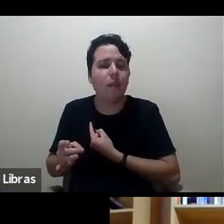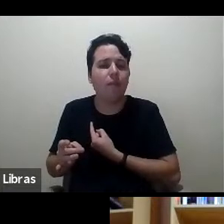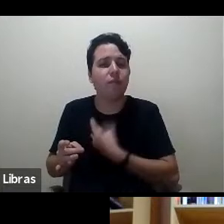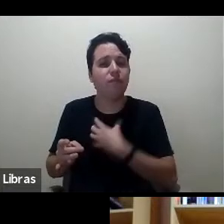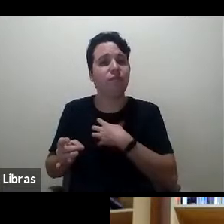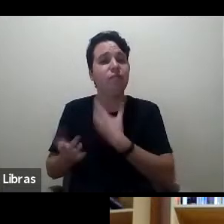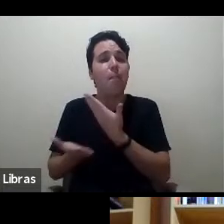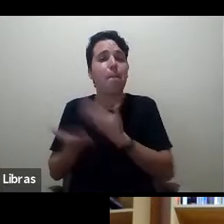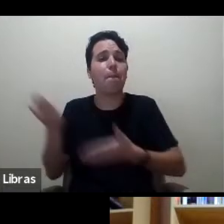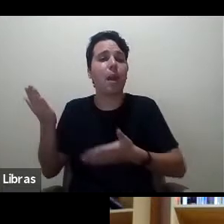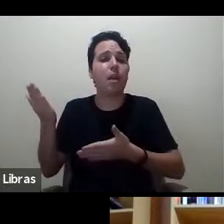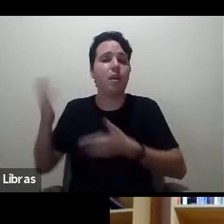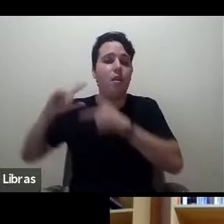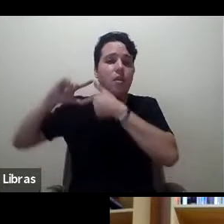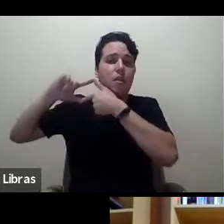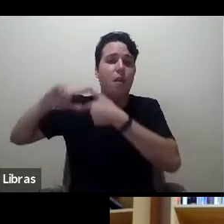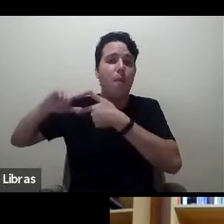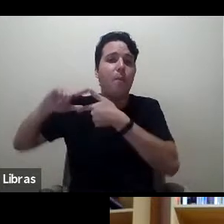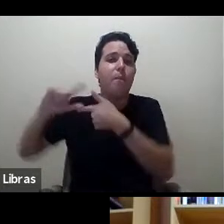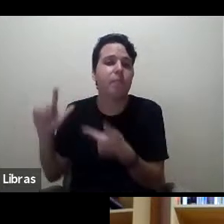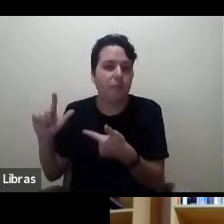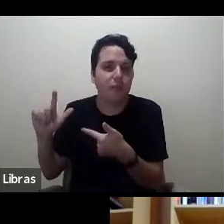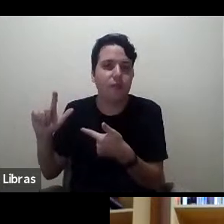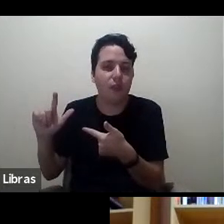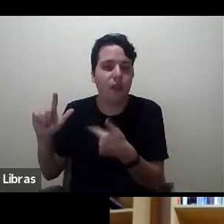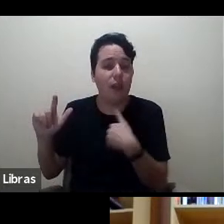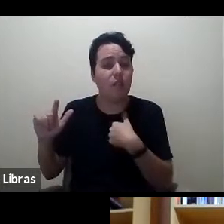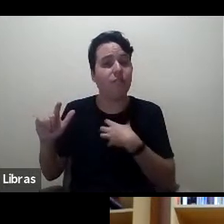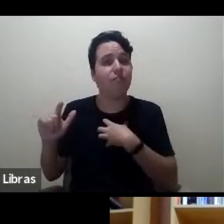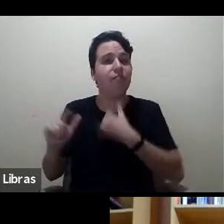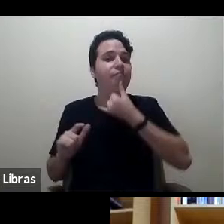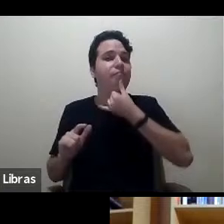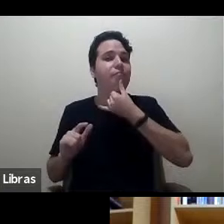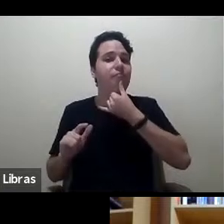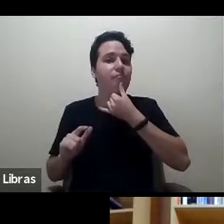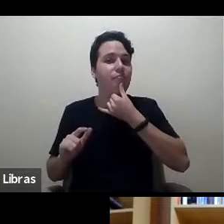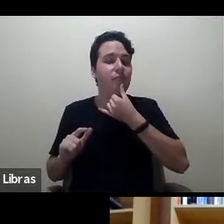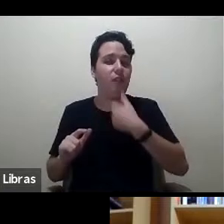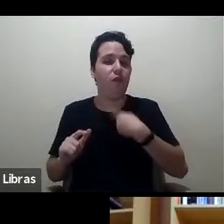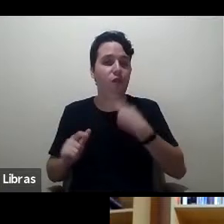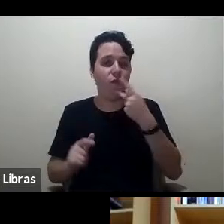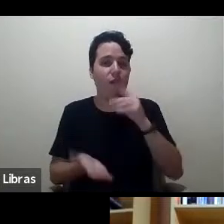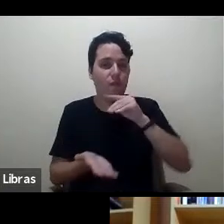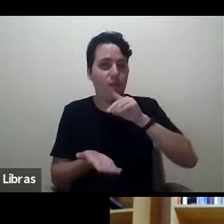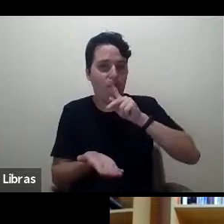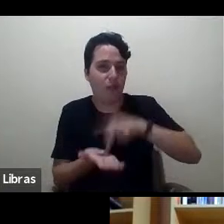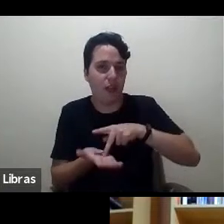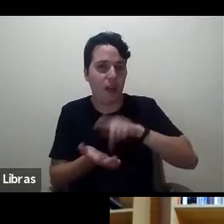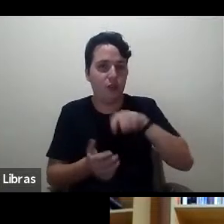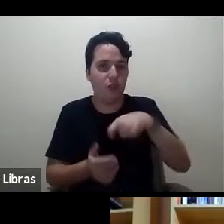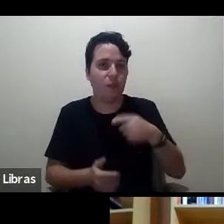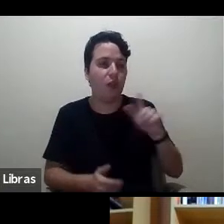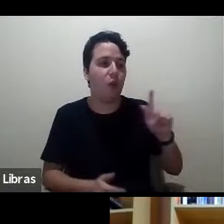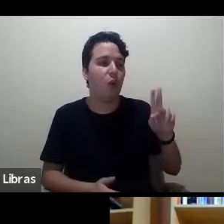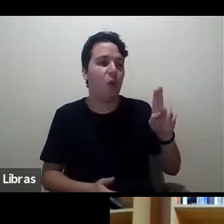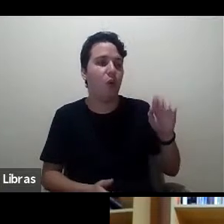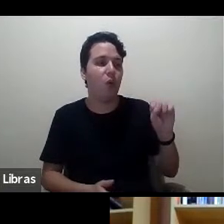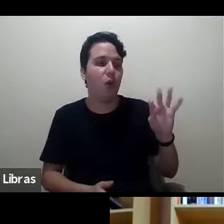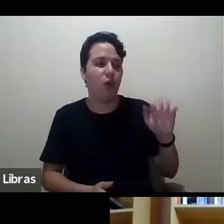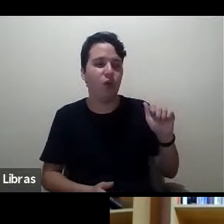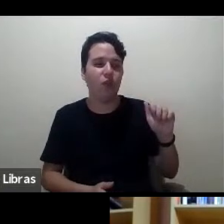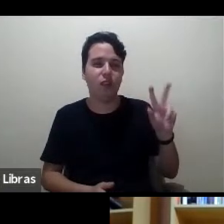essa tradição e eu acho muito triste para ser bem sincero para vocês o Gustavo sempre lembra a gente de uma outra coisa